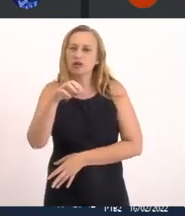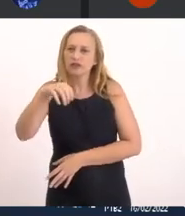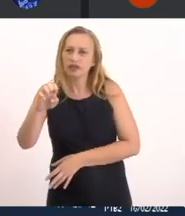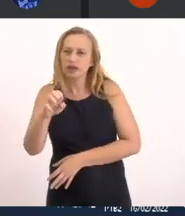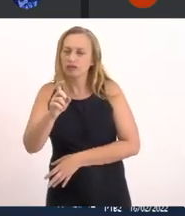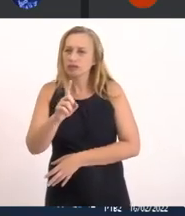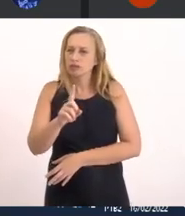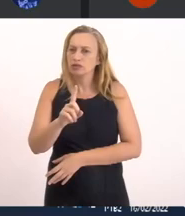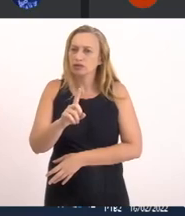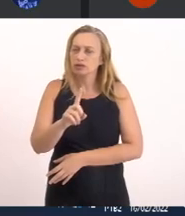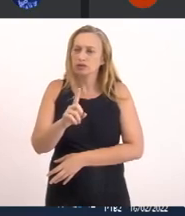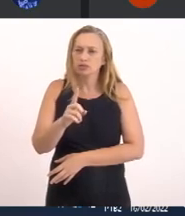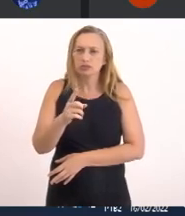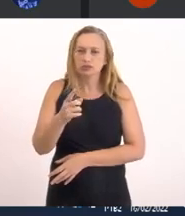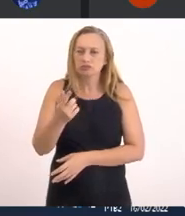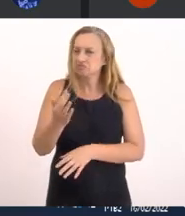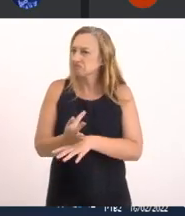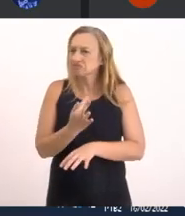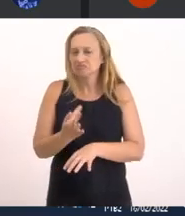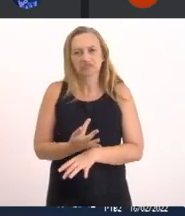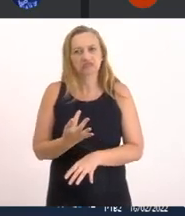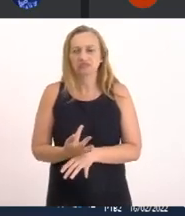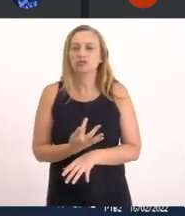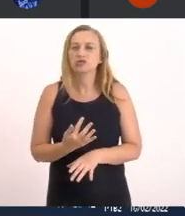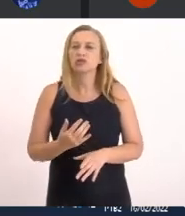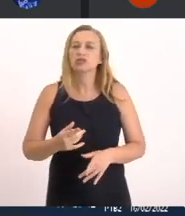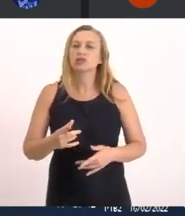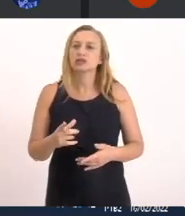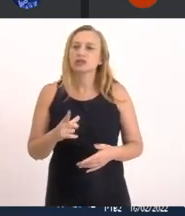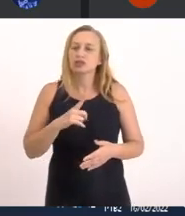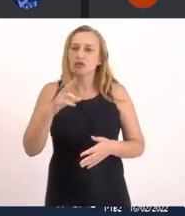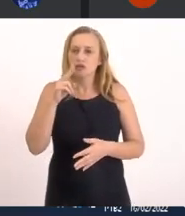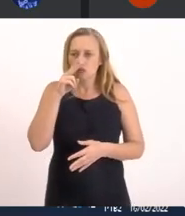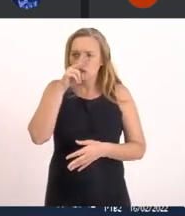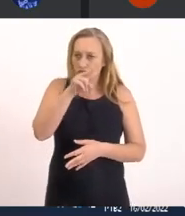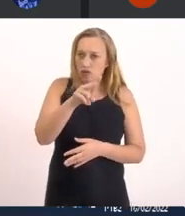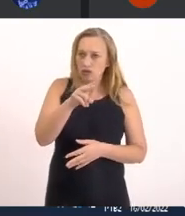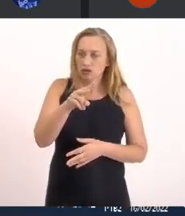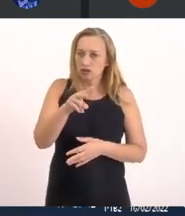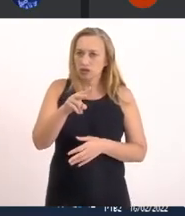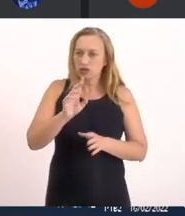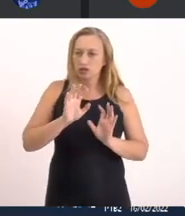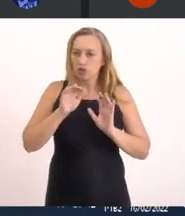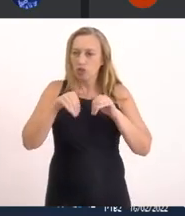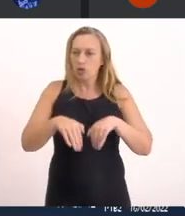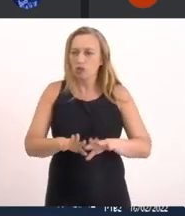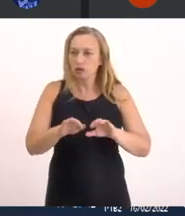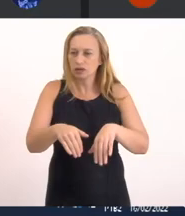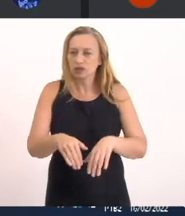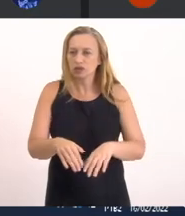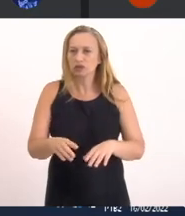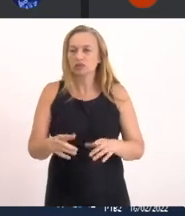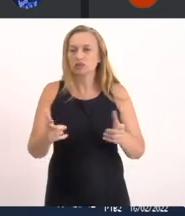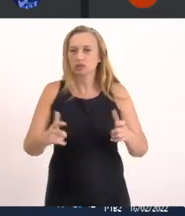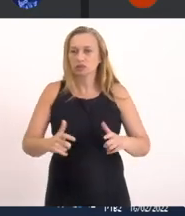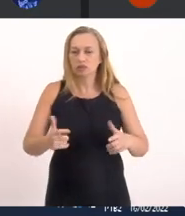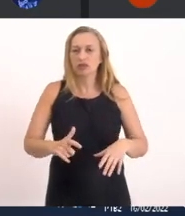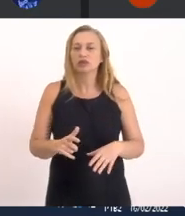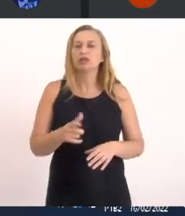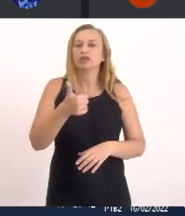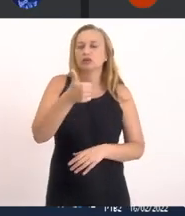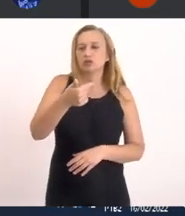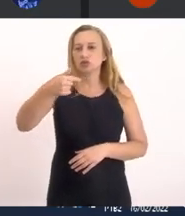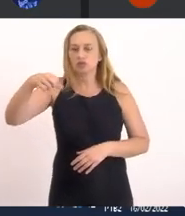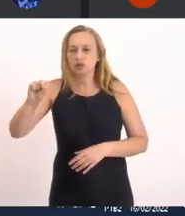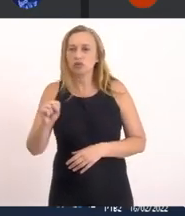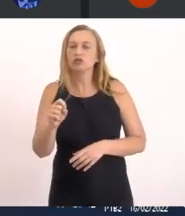Houve um espalhamento Lateral Em função Das fortes energias Das nossas ondas Aqui no nosso litoral Em 2008 A